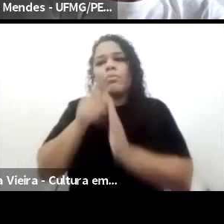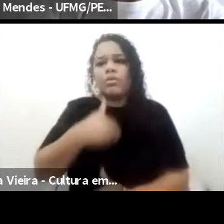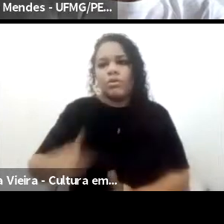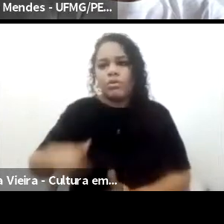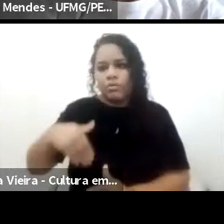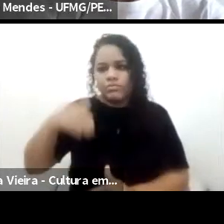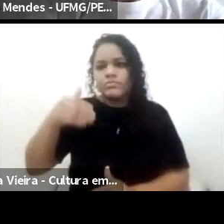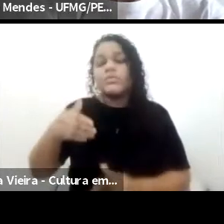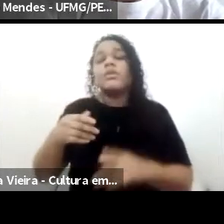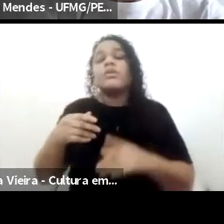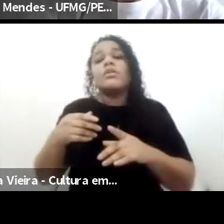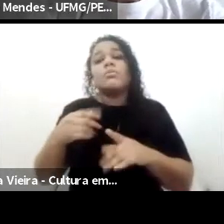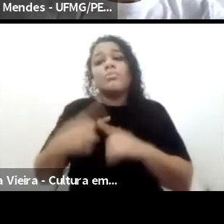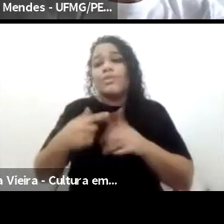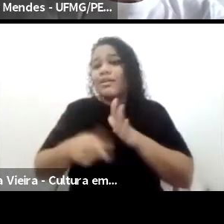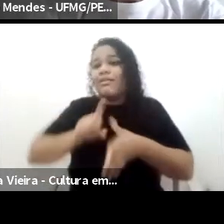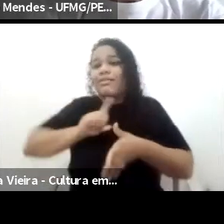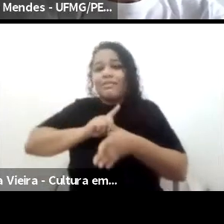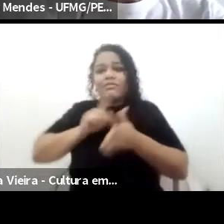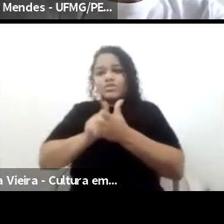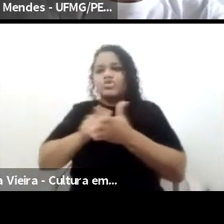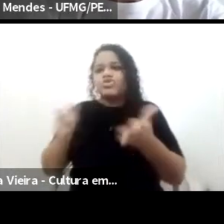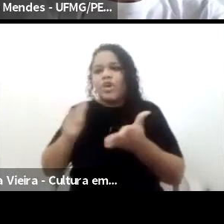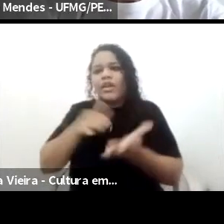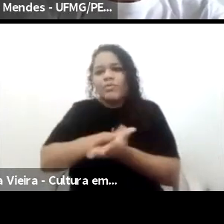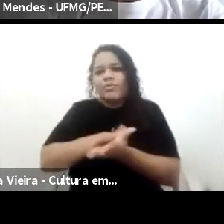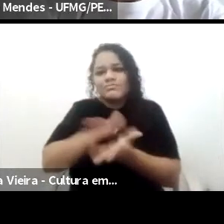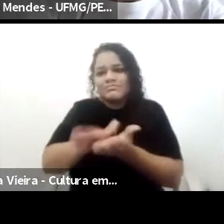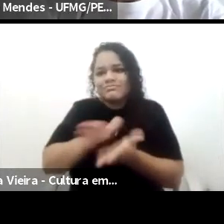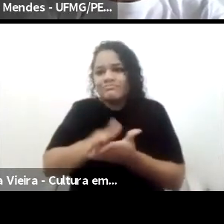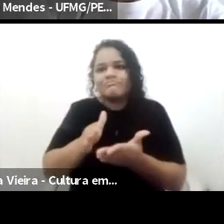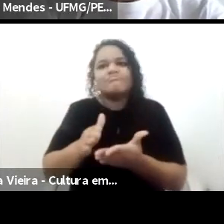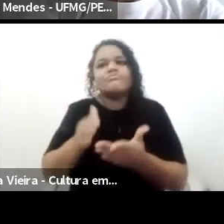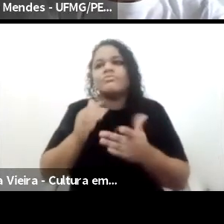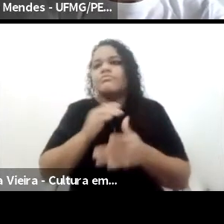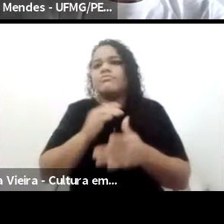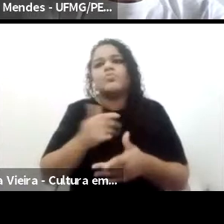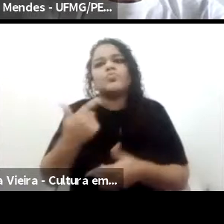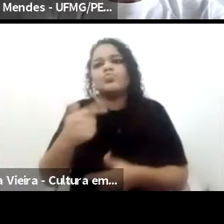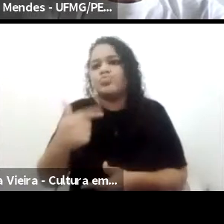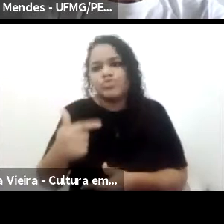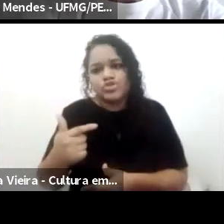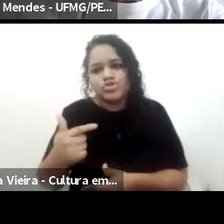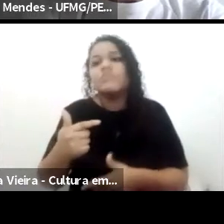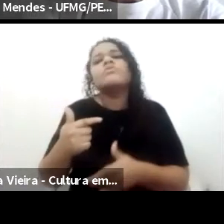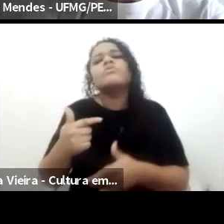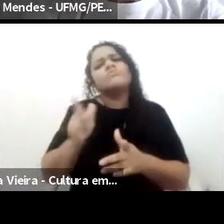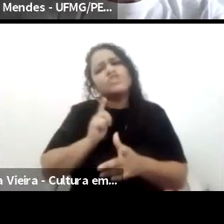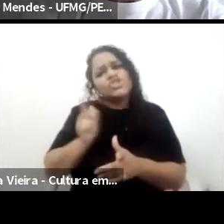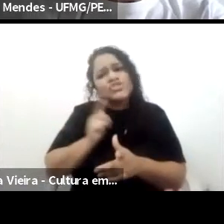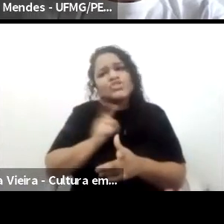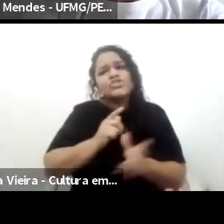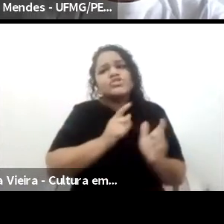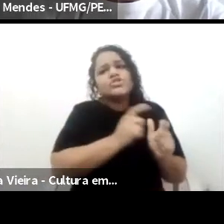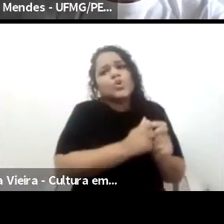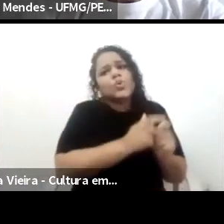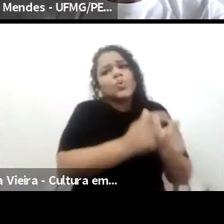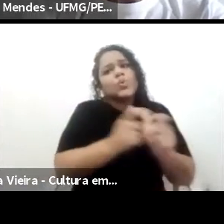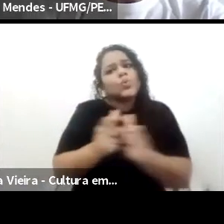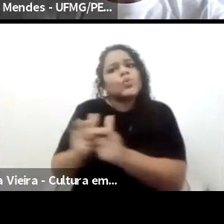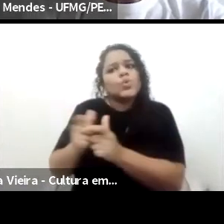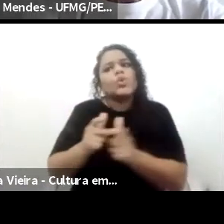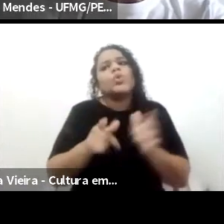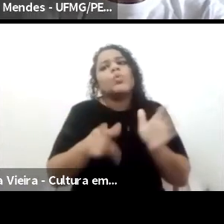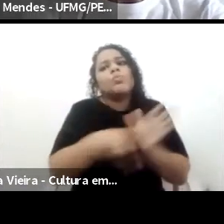ou seja, impressos, porque a gente pode pensar que existiam localmente determinados jornais, que eram chamados jornais de poste,